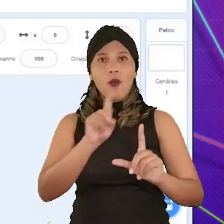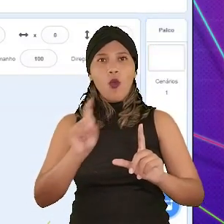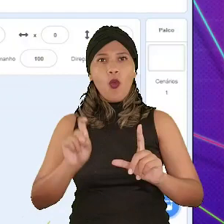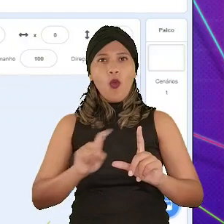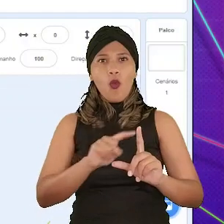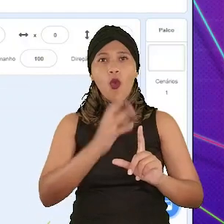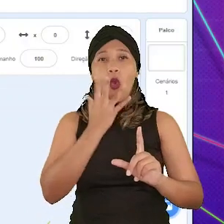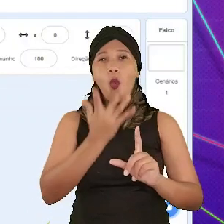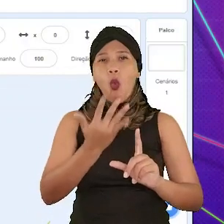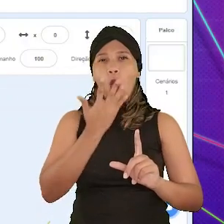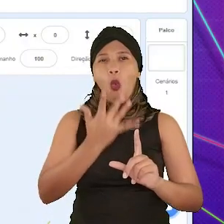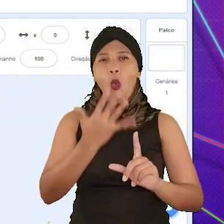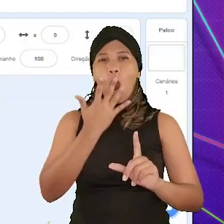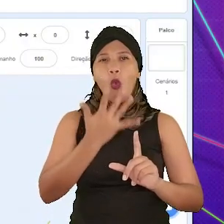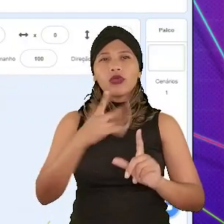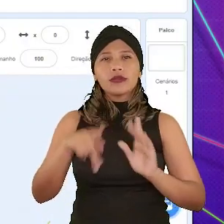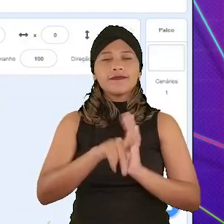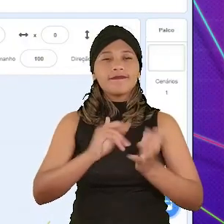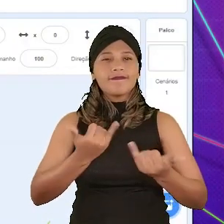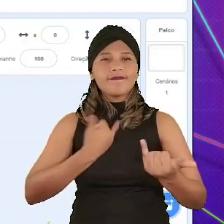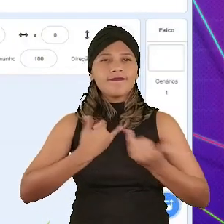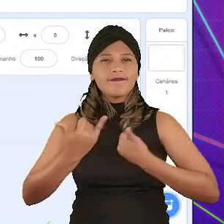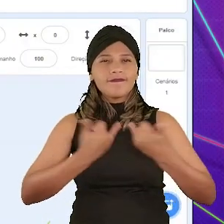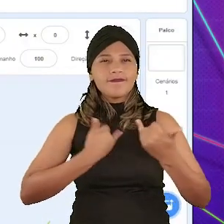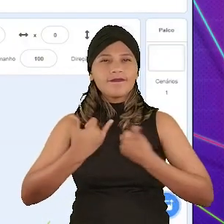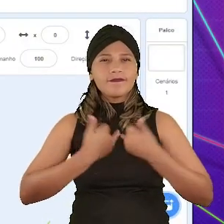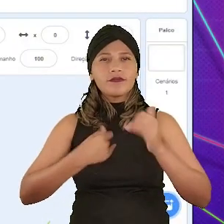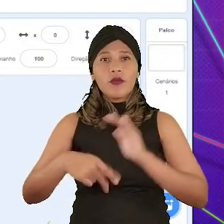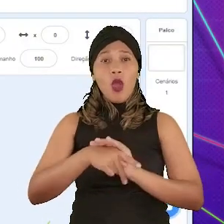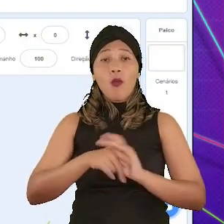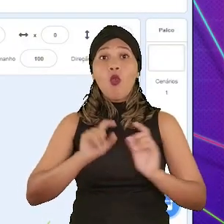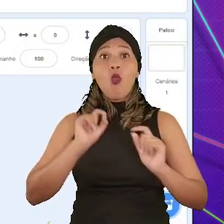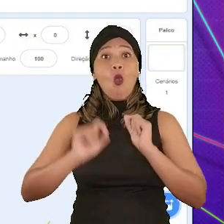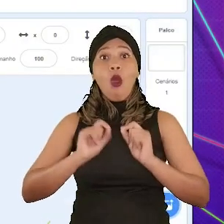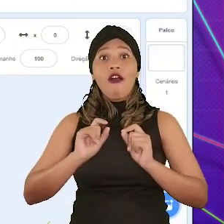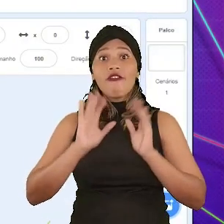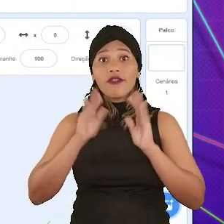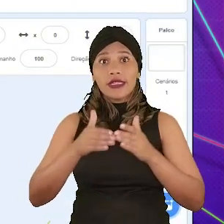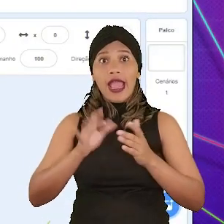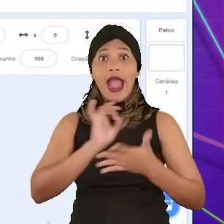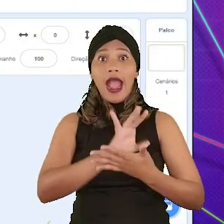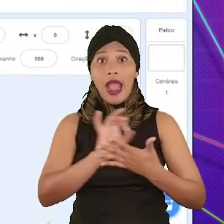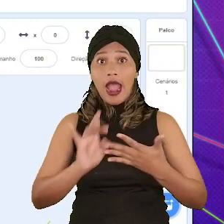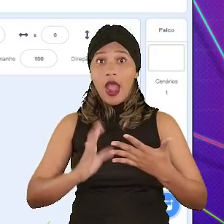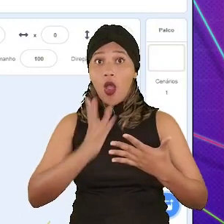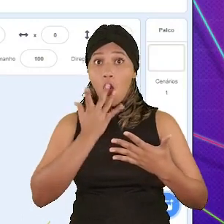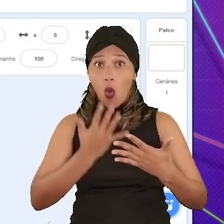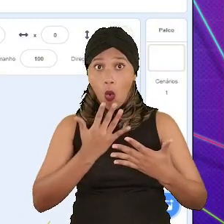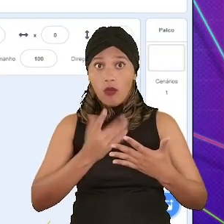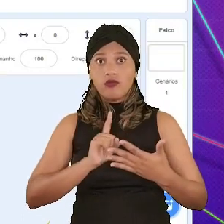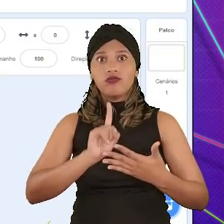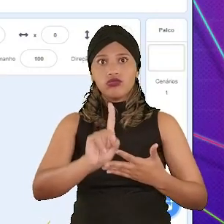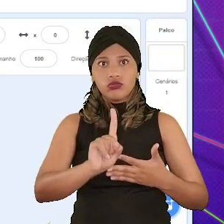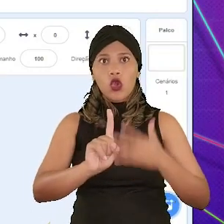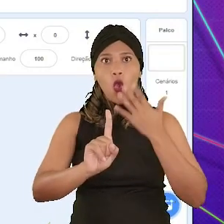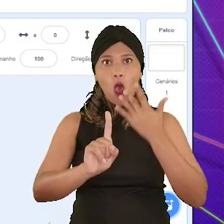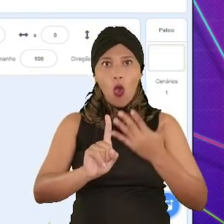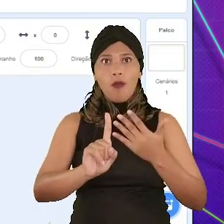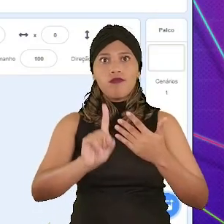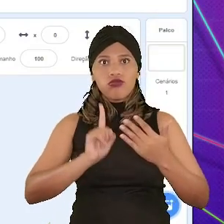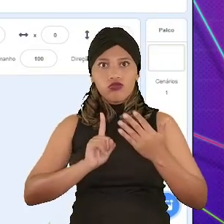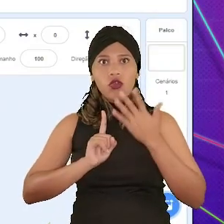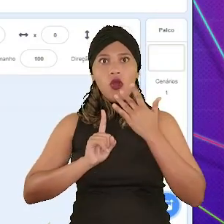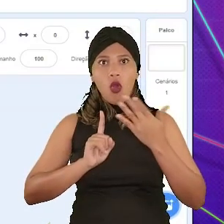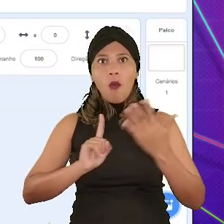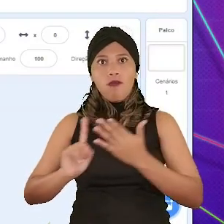temos vários botões coloridos que nos trazem um conjunto de informações para certas coisas específicas, como a movimentação de um ator dentro